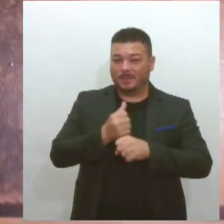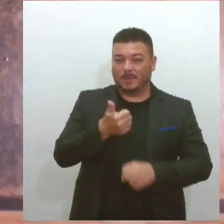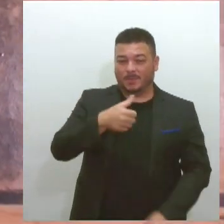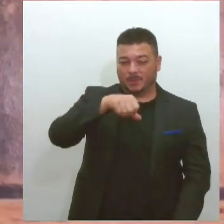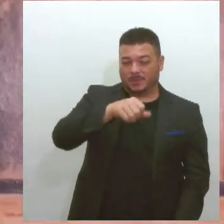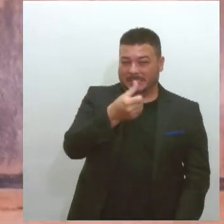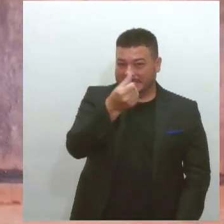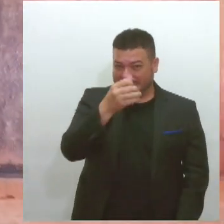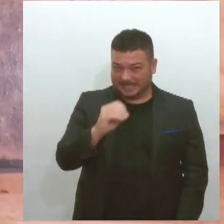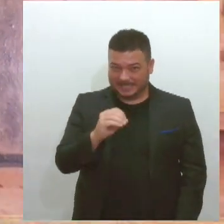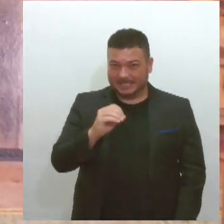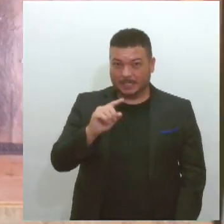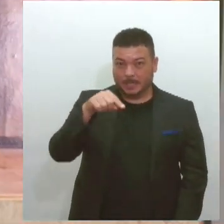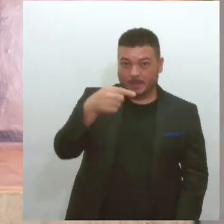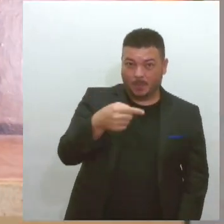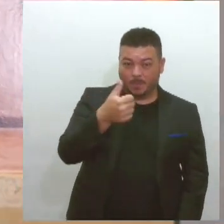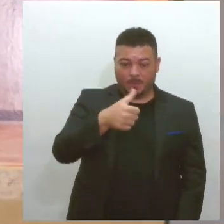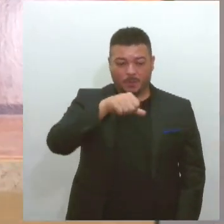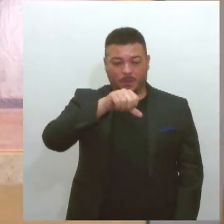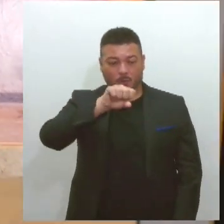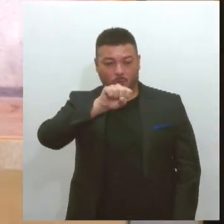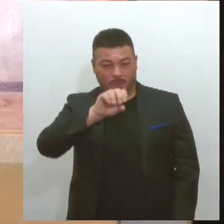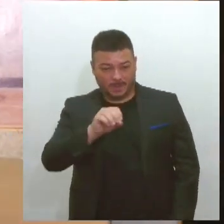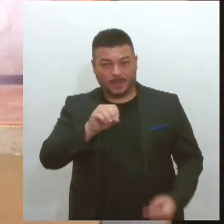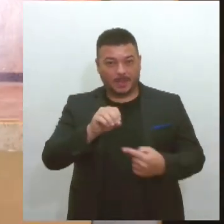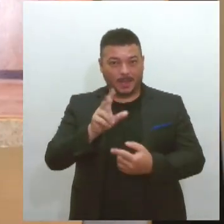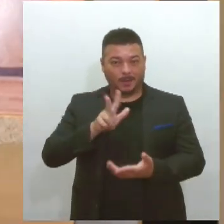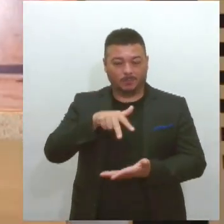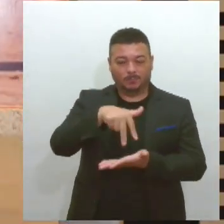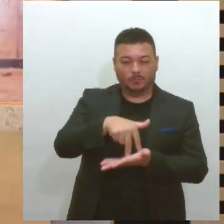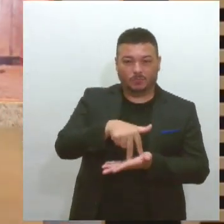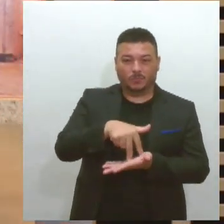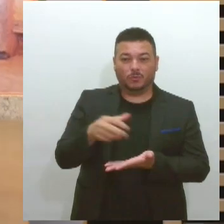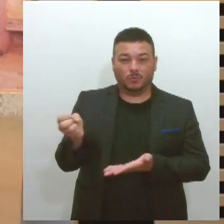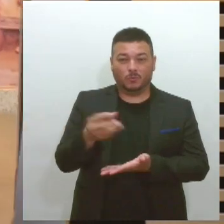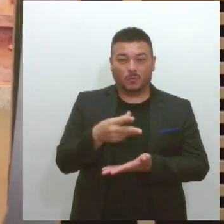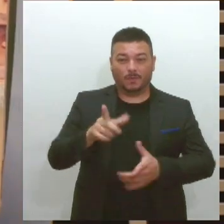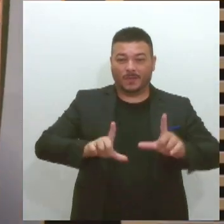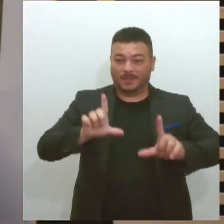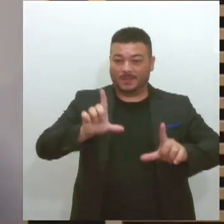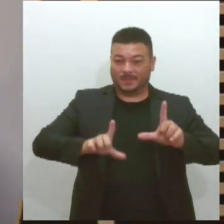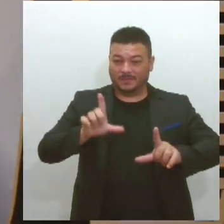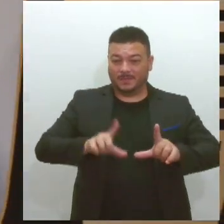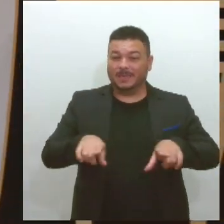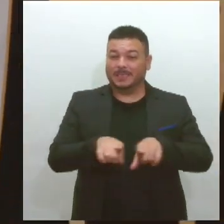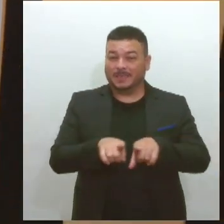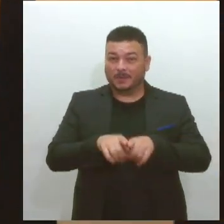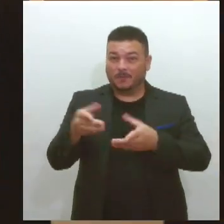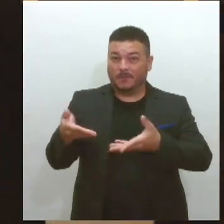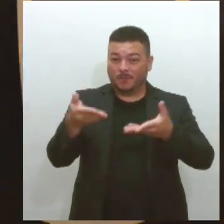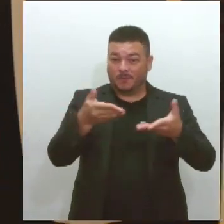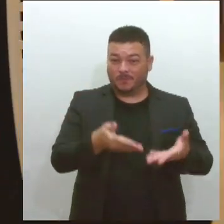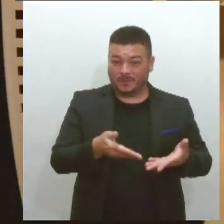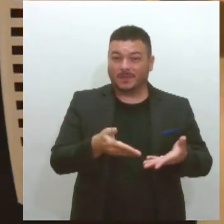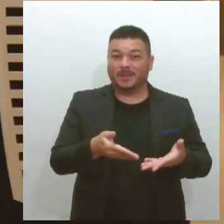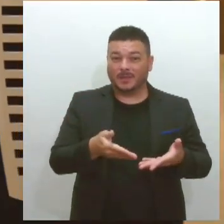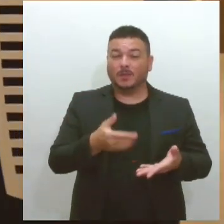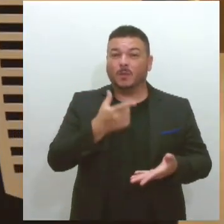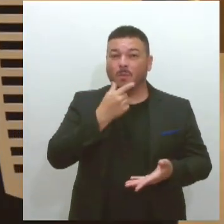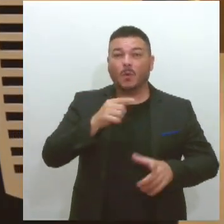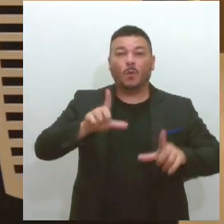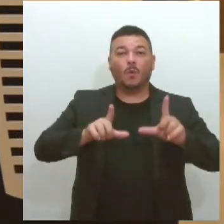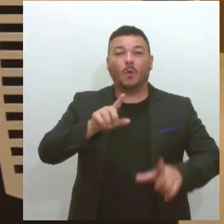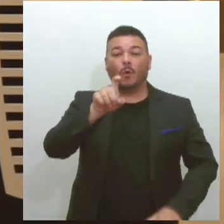1980 Clemila começou a ocupar espaços nobres na televisão brasileira. Inclusive foi convidada para o programa do Xecrinha. Em 85